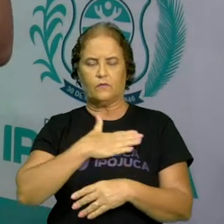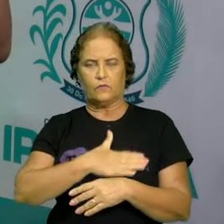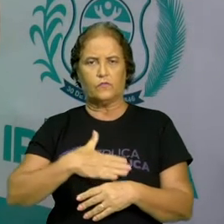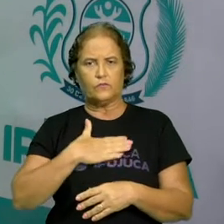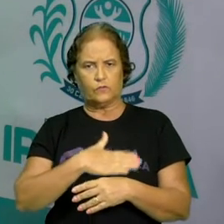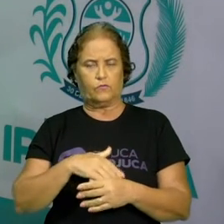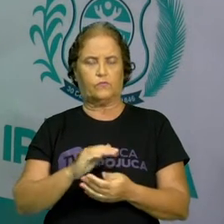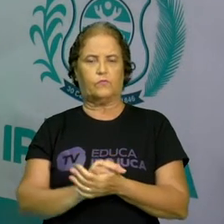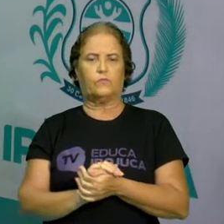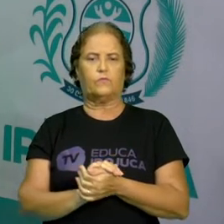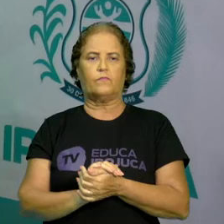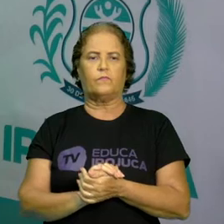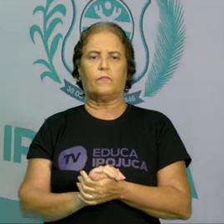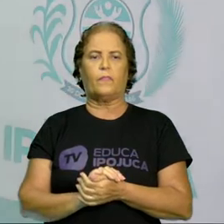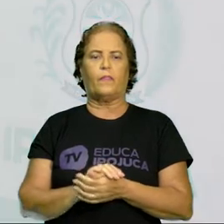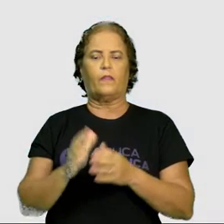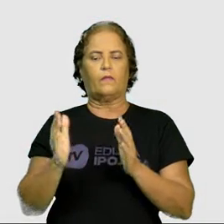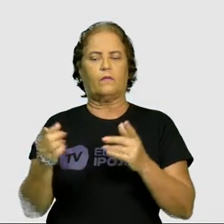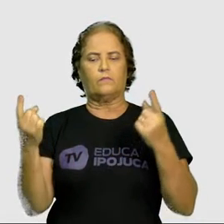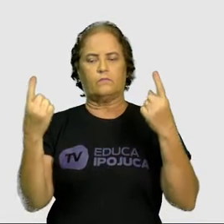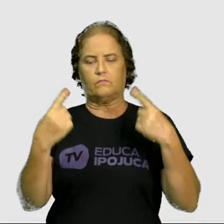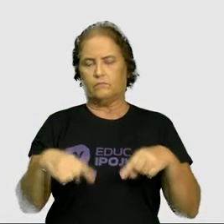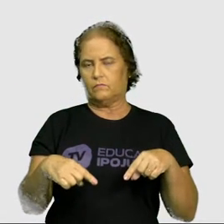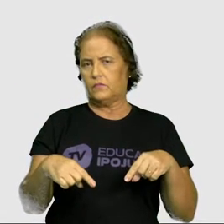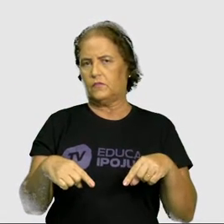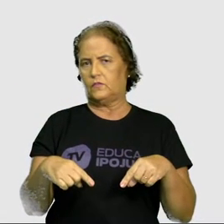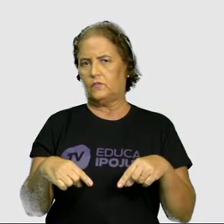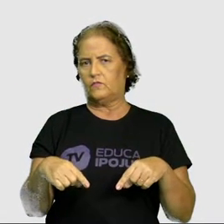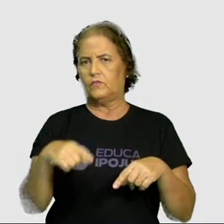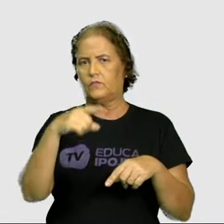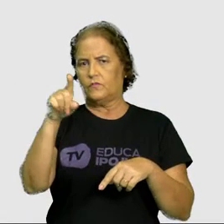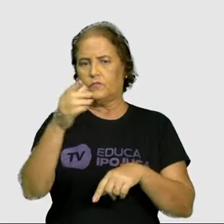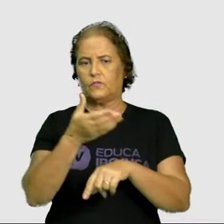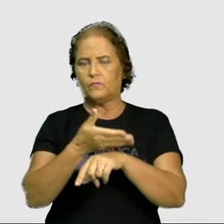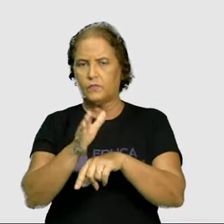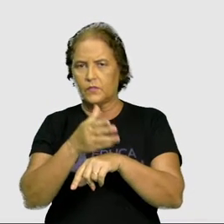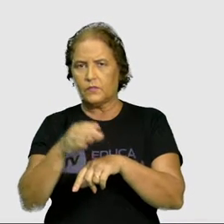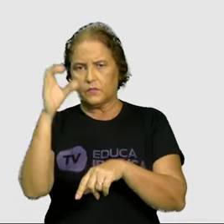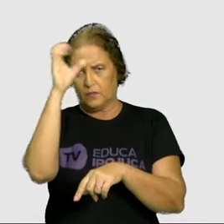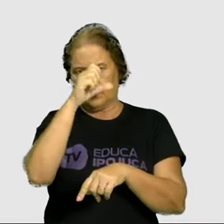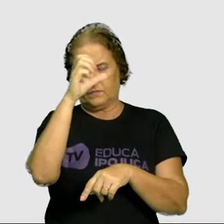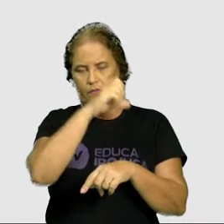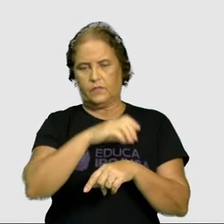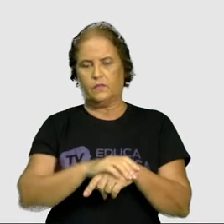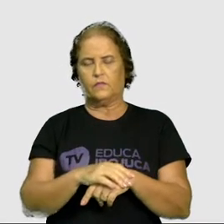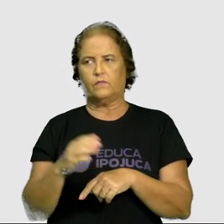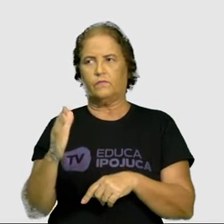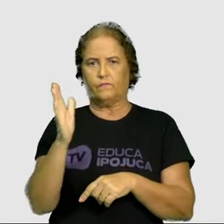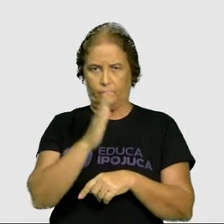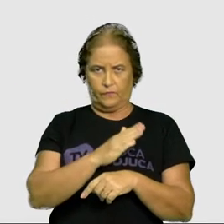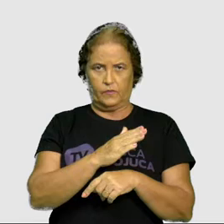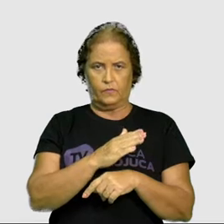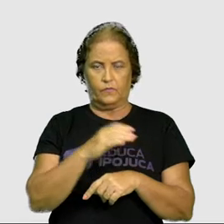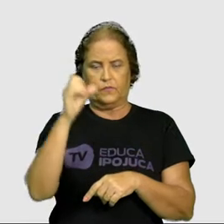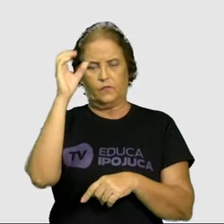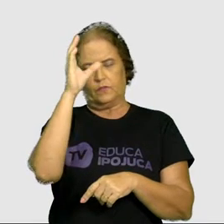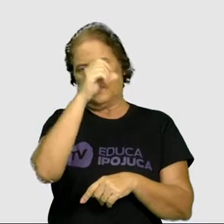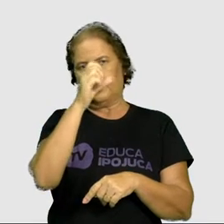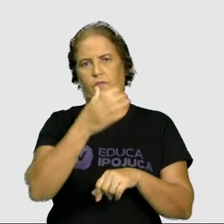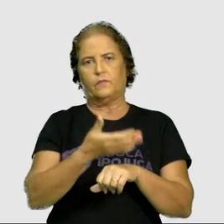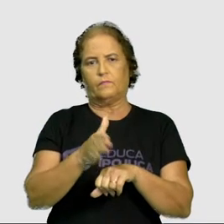Momento do nosso desafio. É a sua vez de praticar e aprender. Vamos aprender praticando?